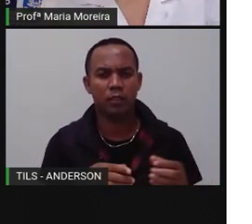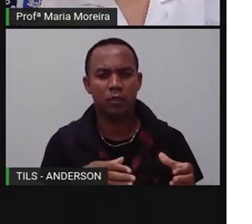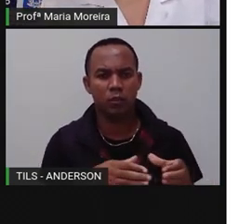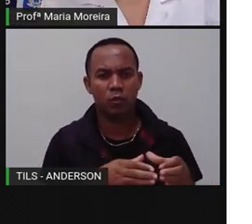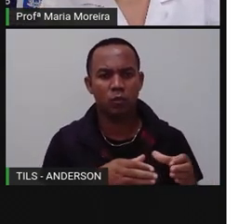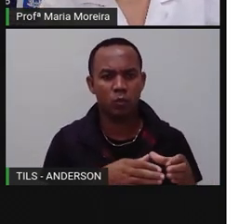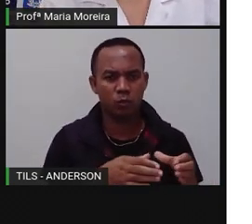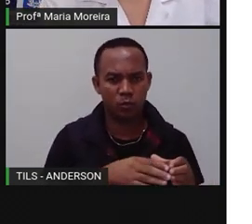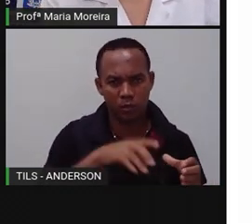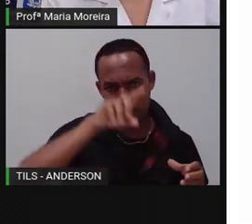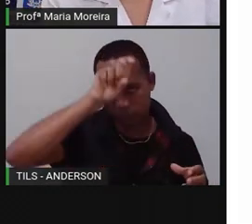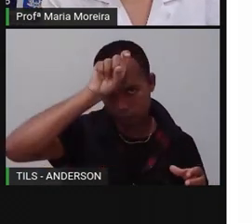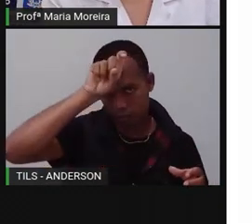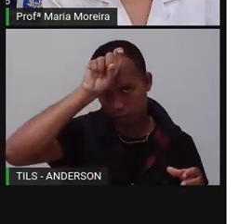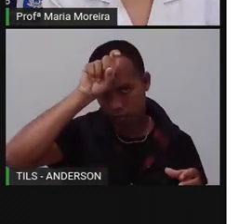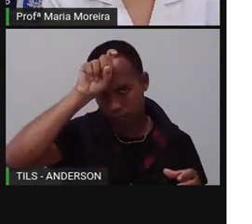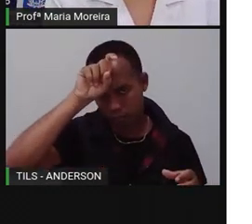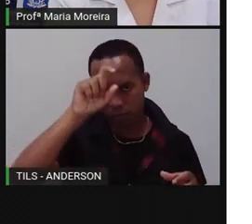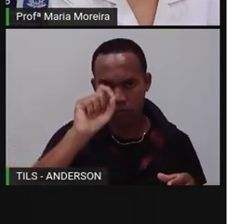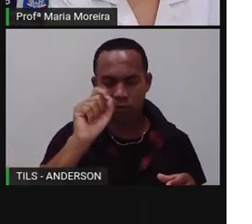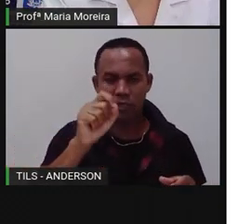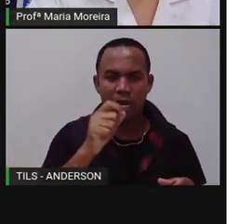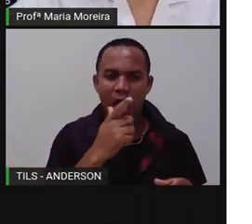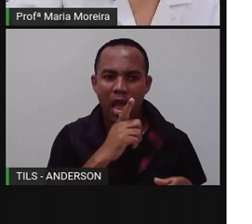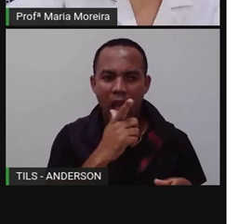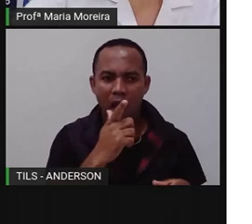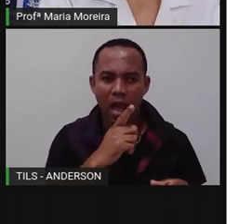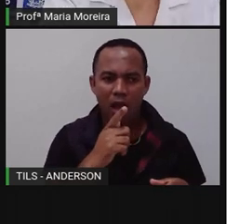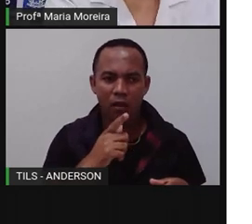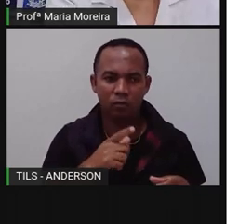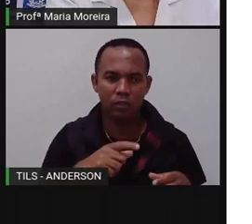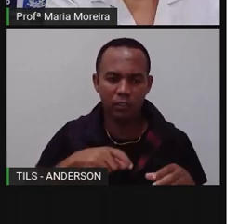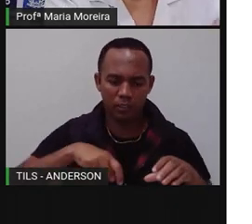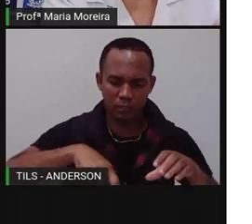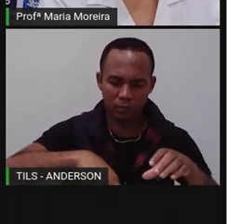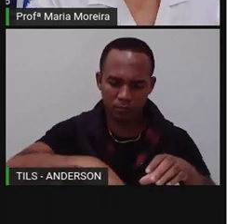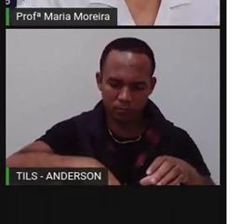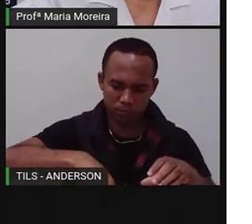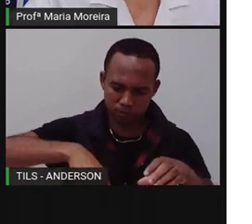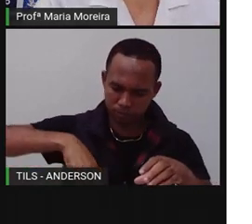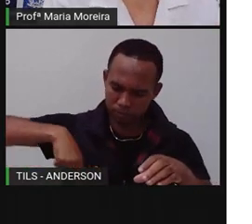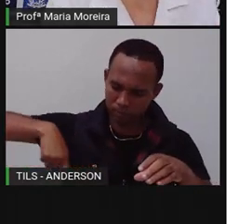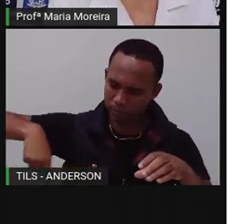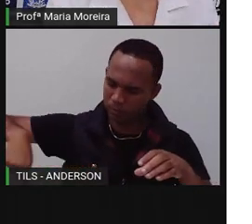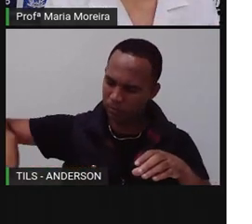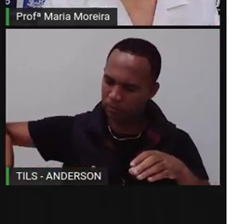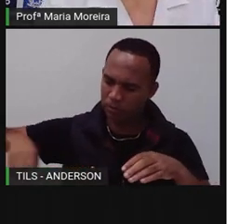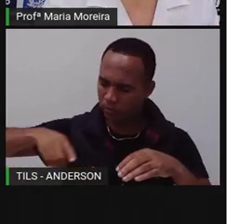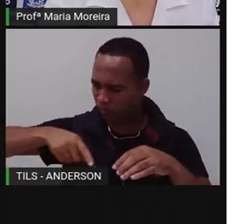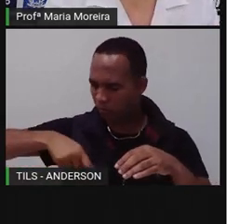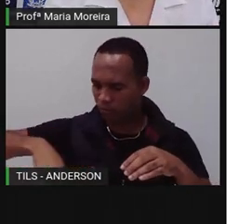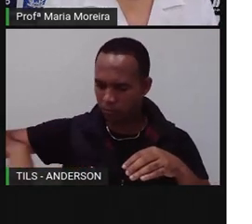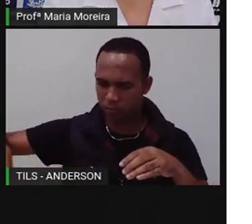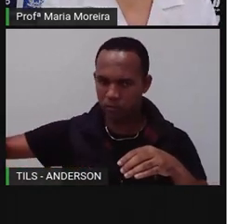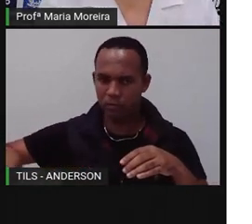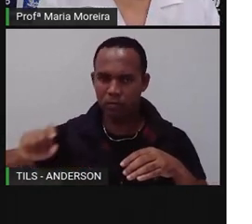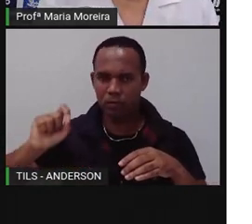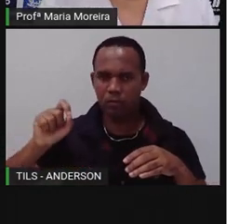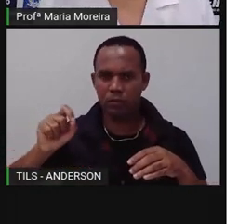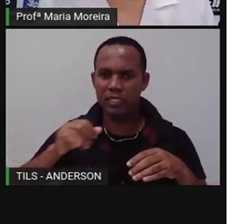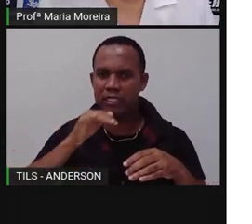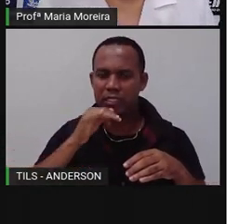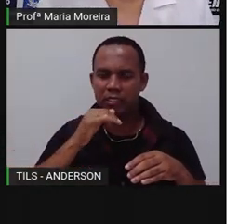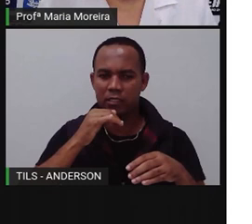conseguiram fazer, uma espécie de canalizar a água, eles cavavam valas, que essa água escorria, para que essa água